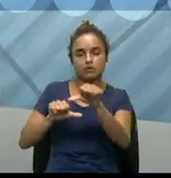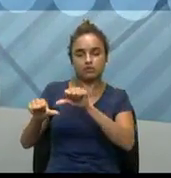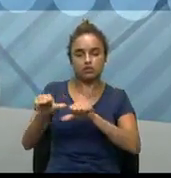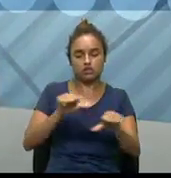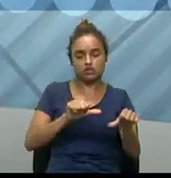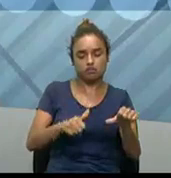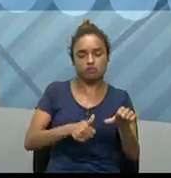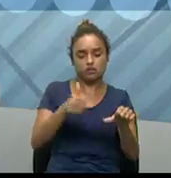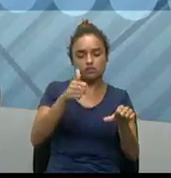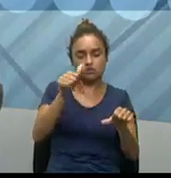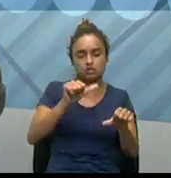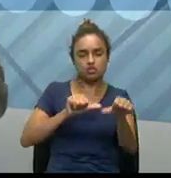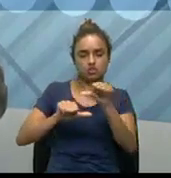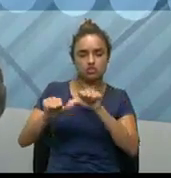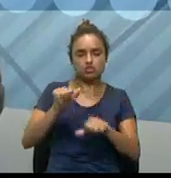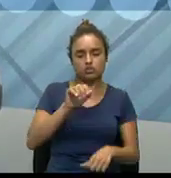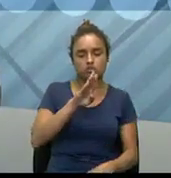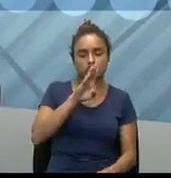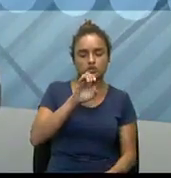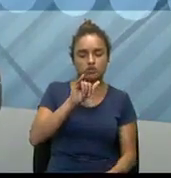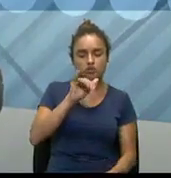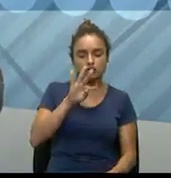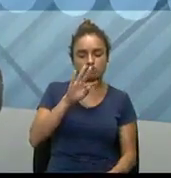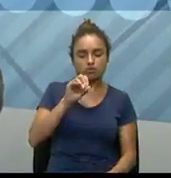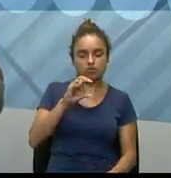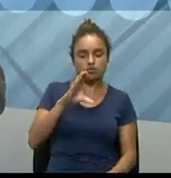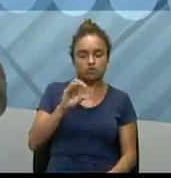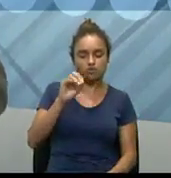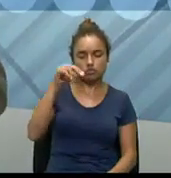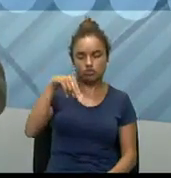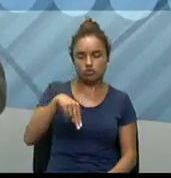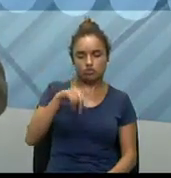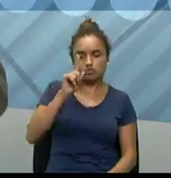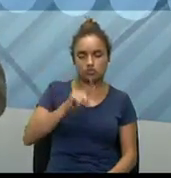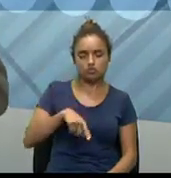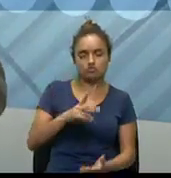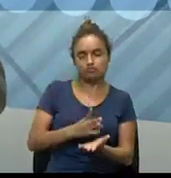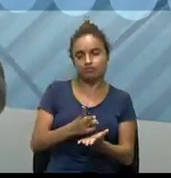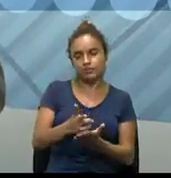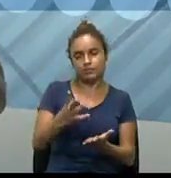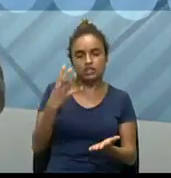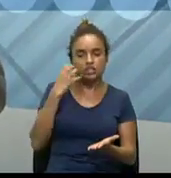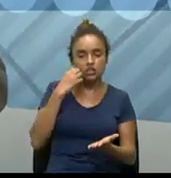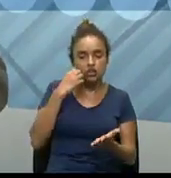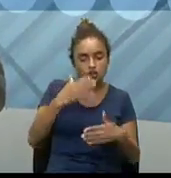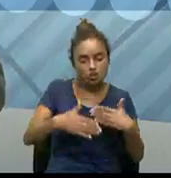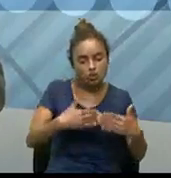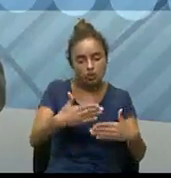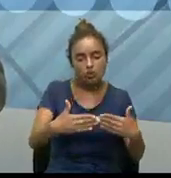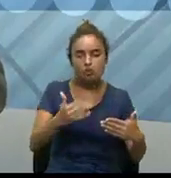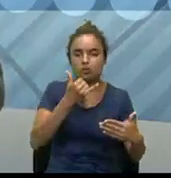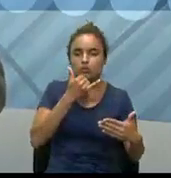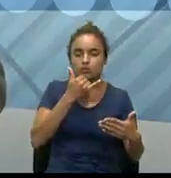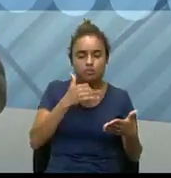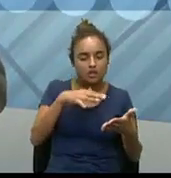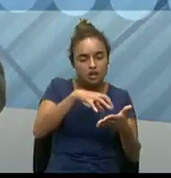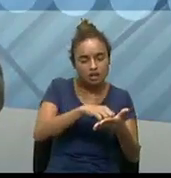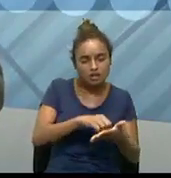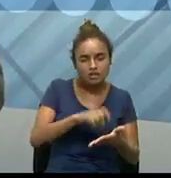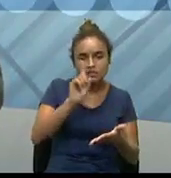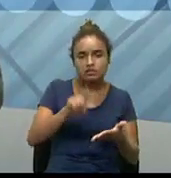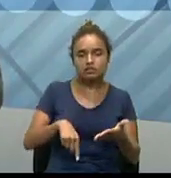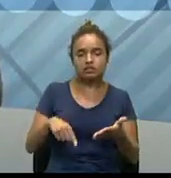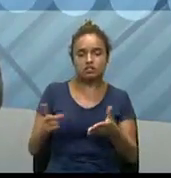da Bitcoin, ela está ali registrada e ela é, então, né, para os usuários, ela é pública,